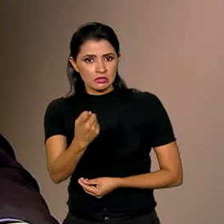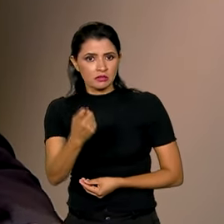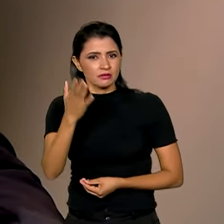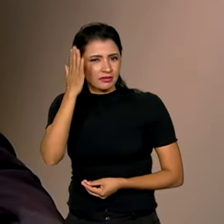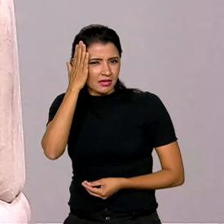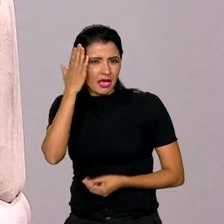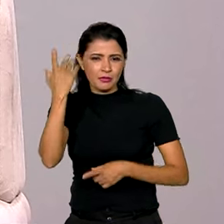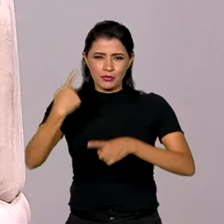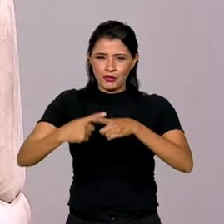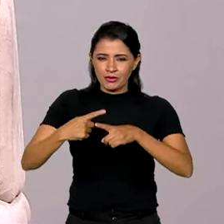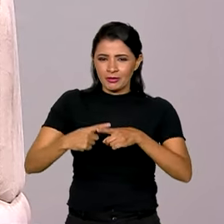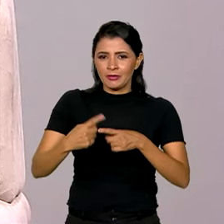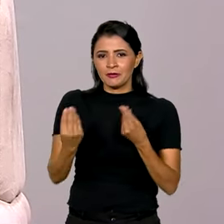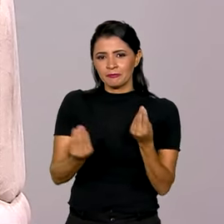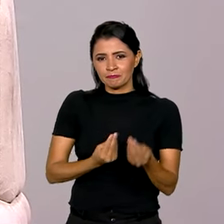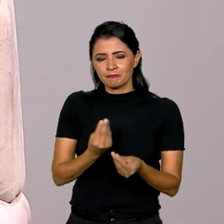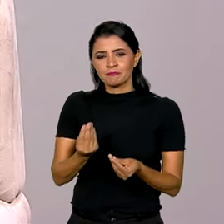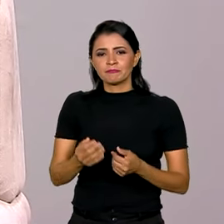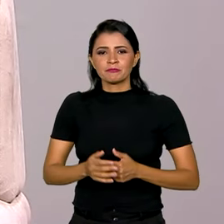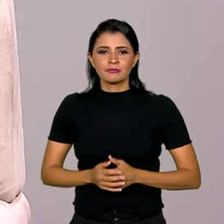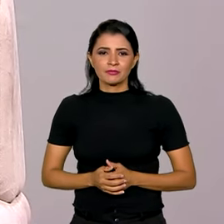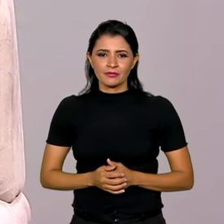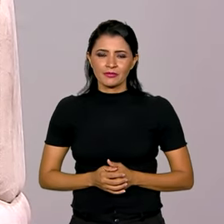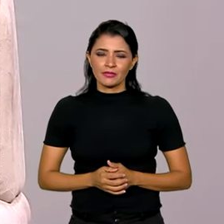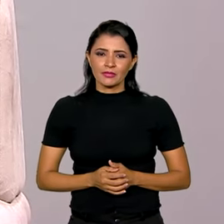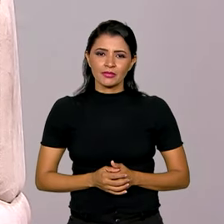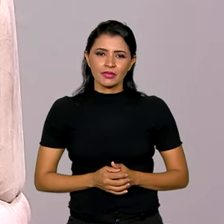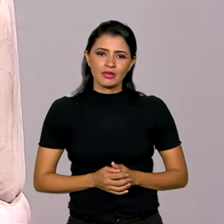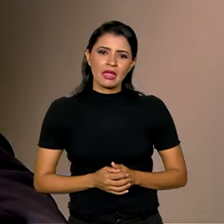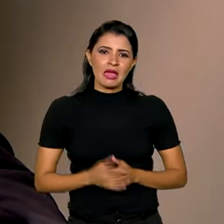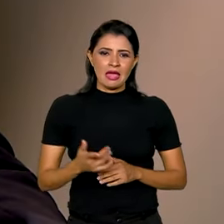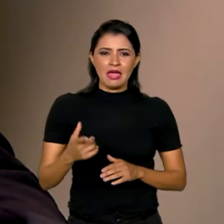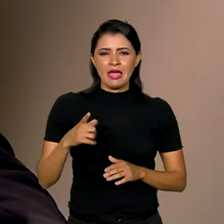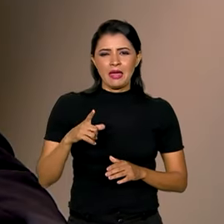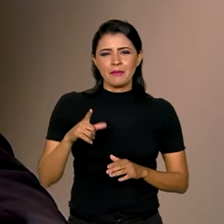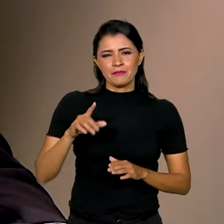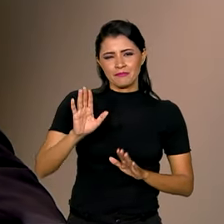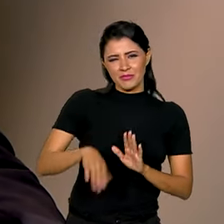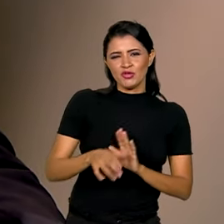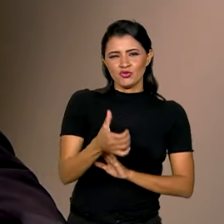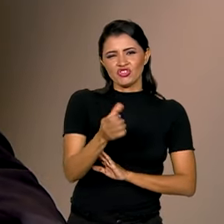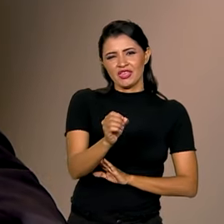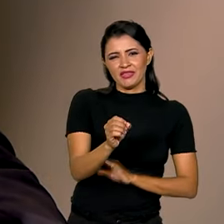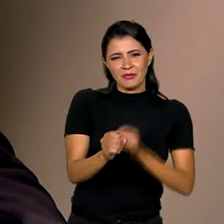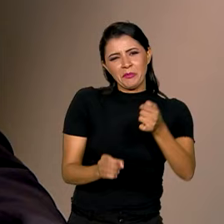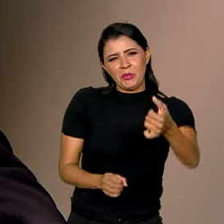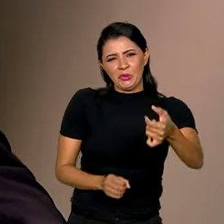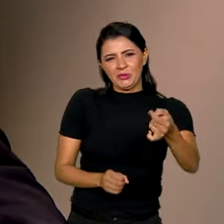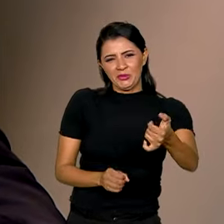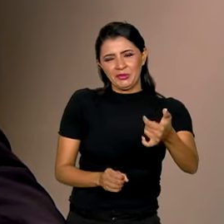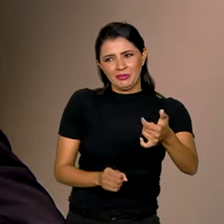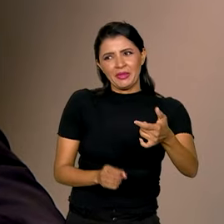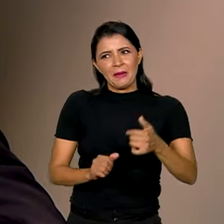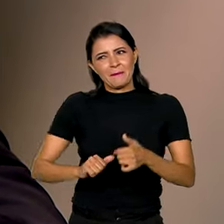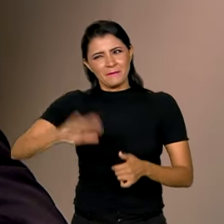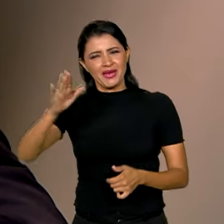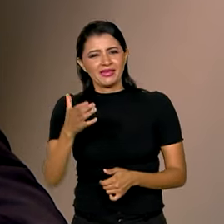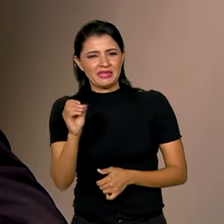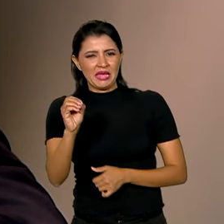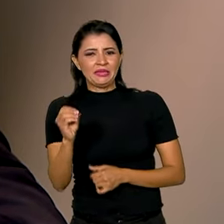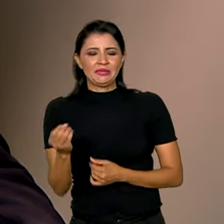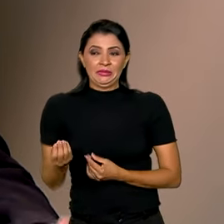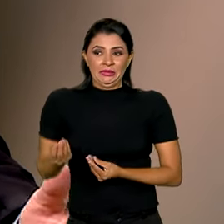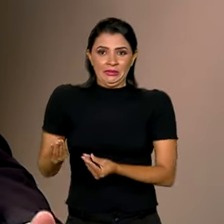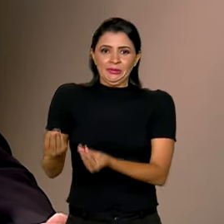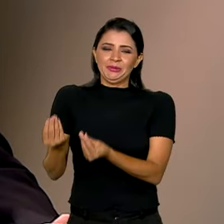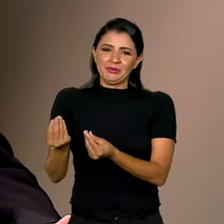sabe assim? Porque menos de dez é pouco, mais que dez é muito,